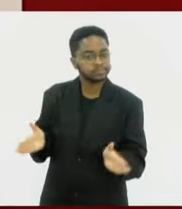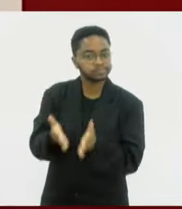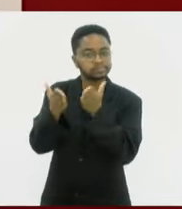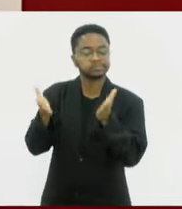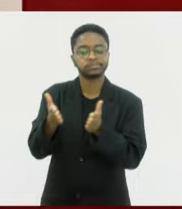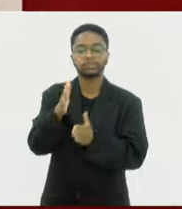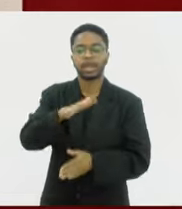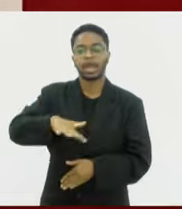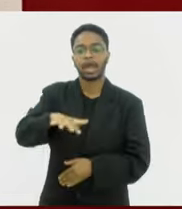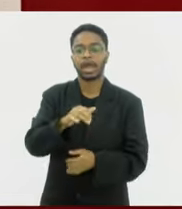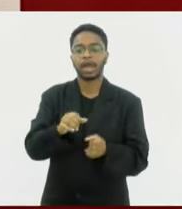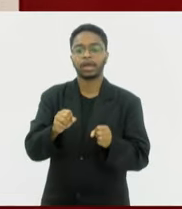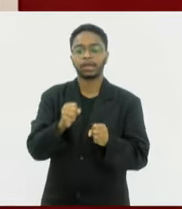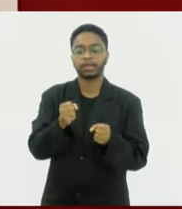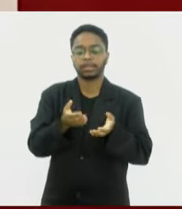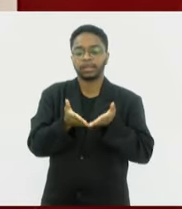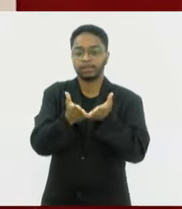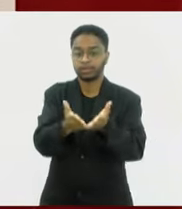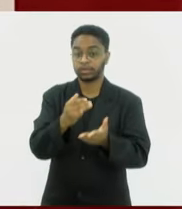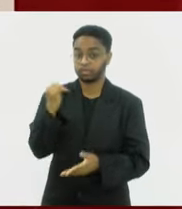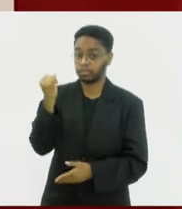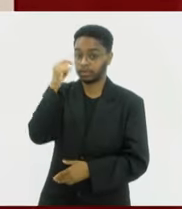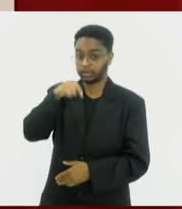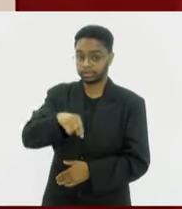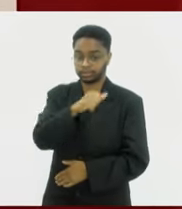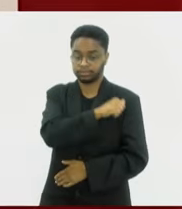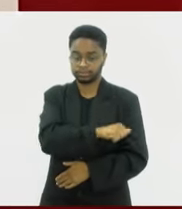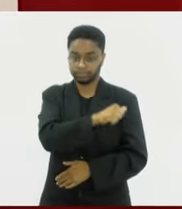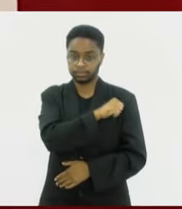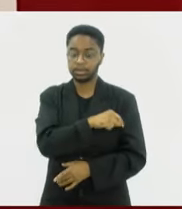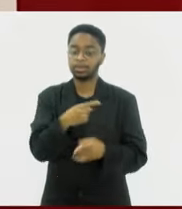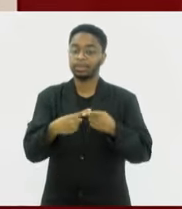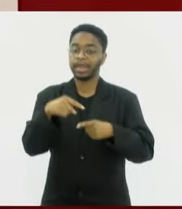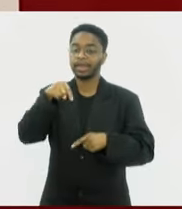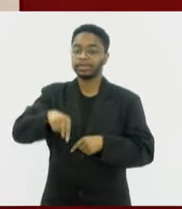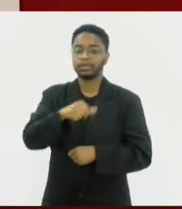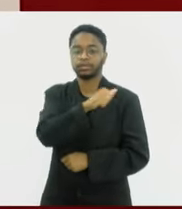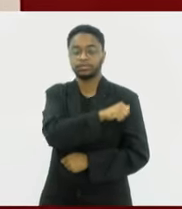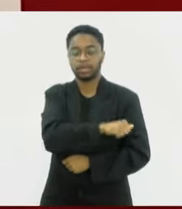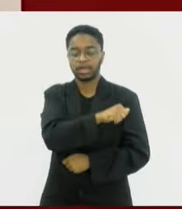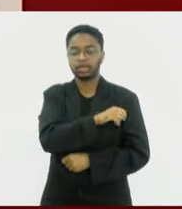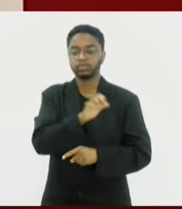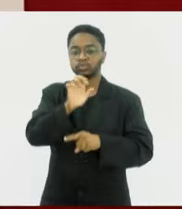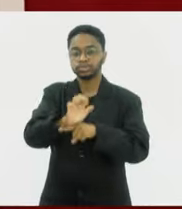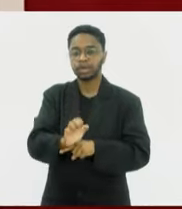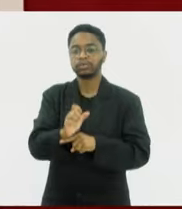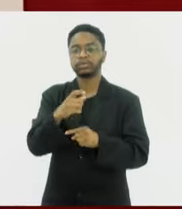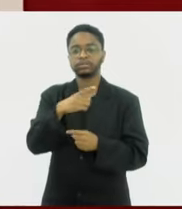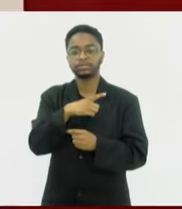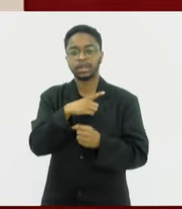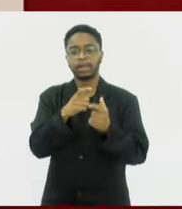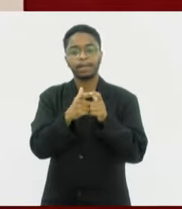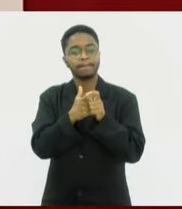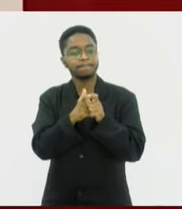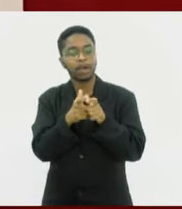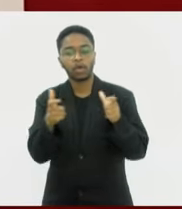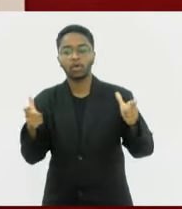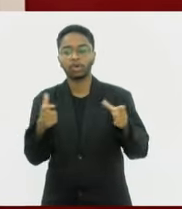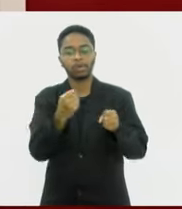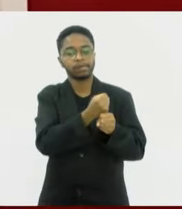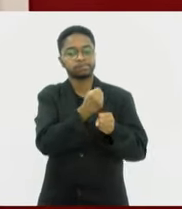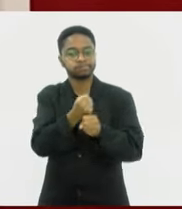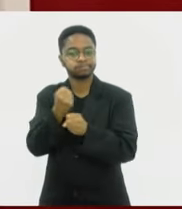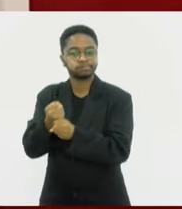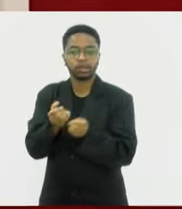indústria que é fundamental para o estado do Rio de Janeiro, um estado que tem o maior número de estaleiros brasileiros